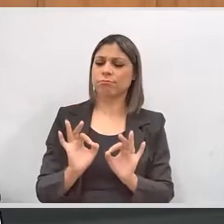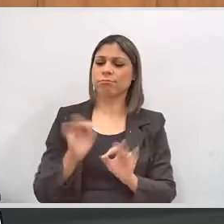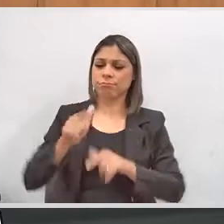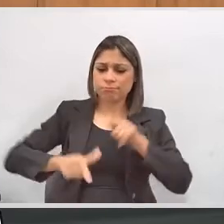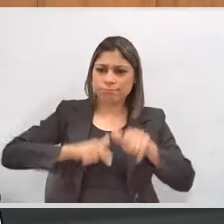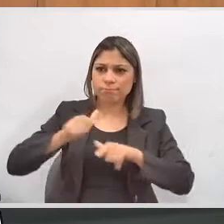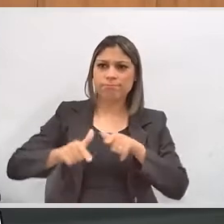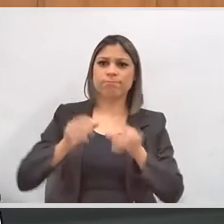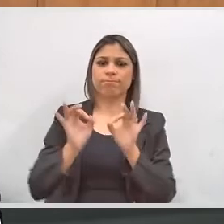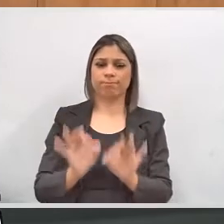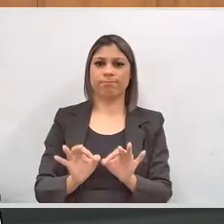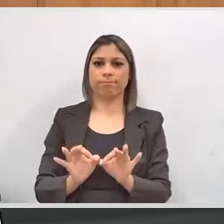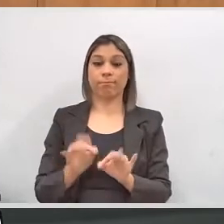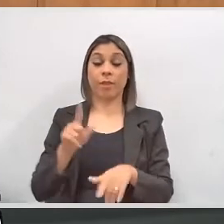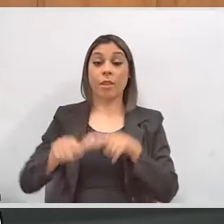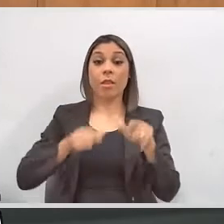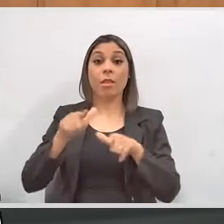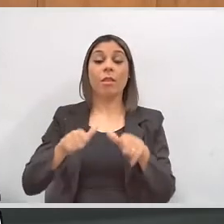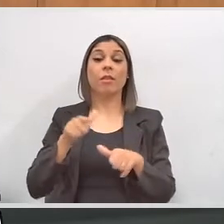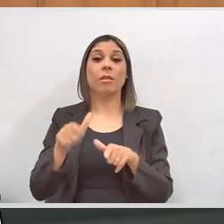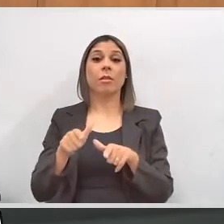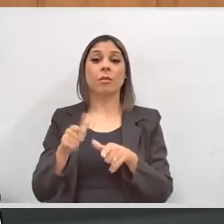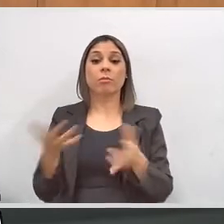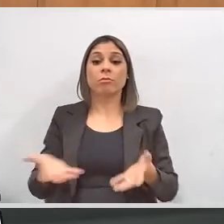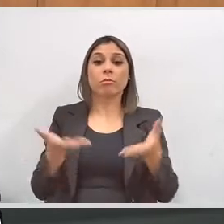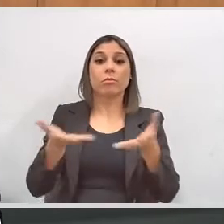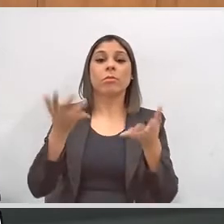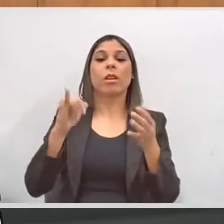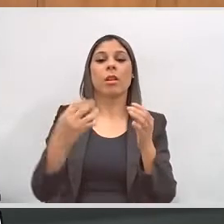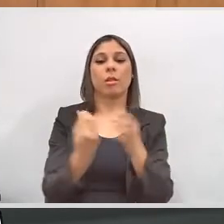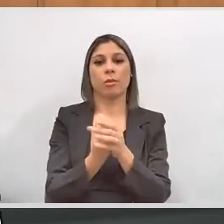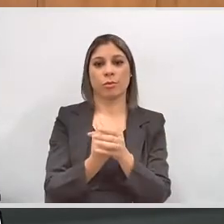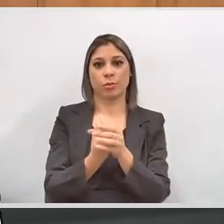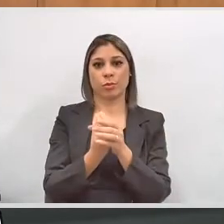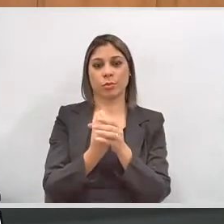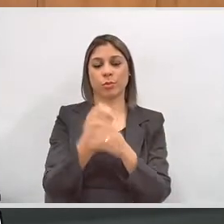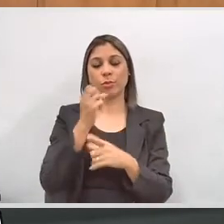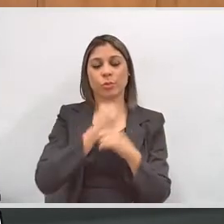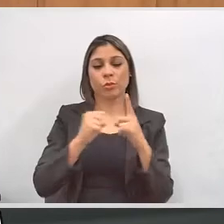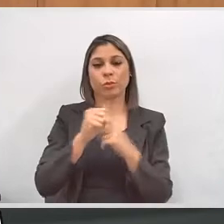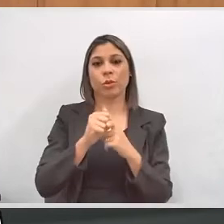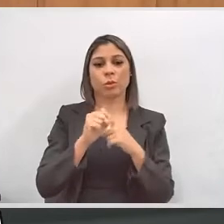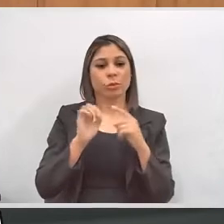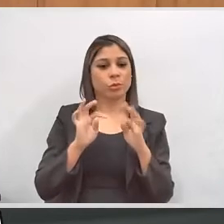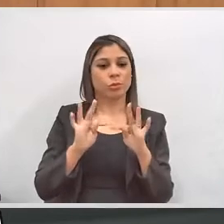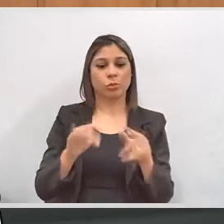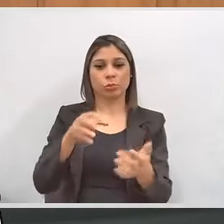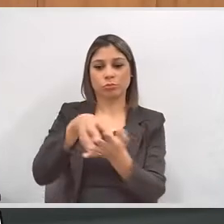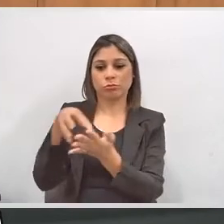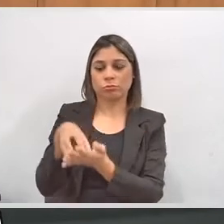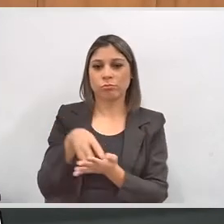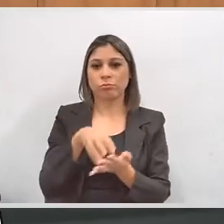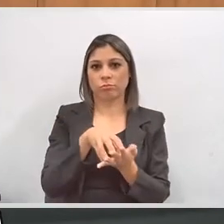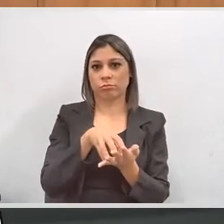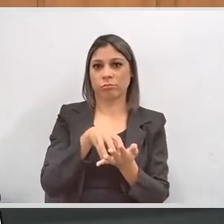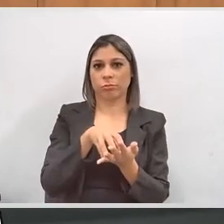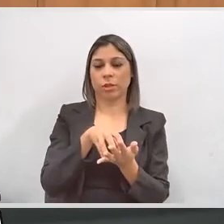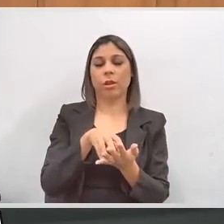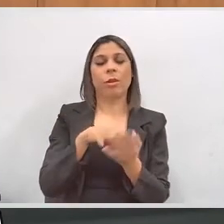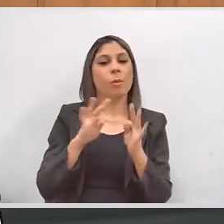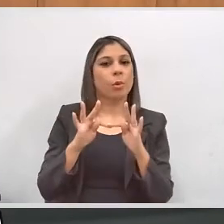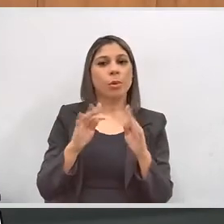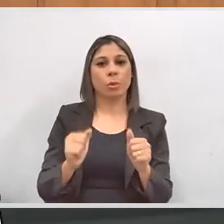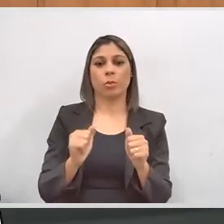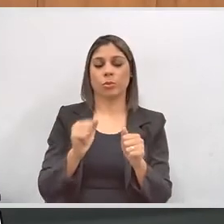envolvidos nesse trabalho e é um trabalho que promove a inclusão social de todos os setores da